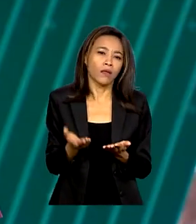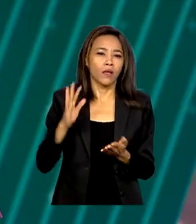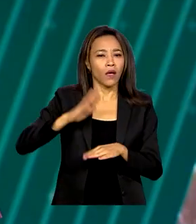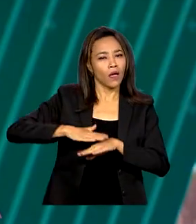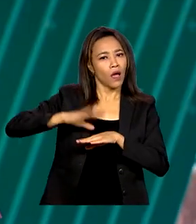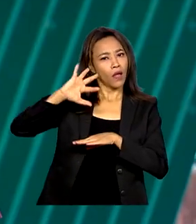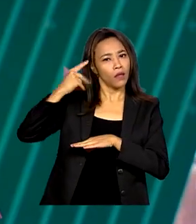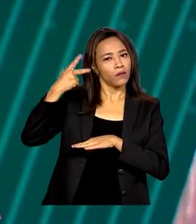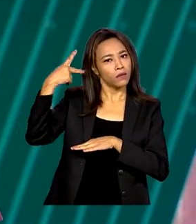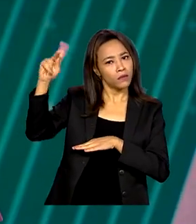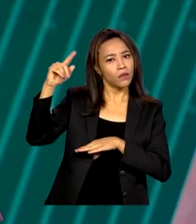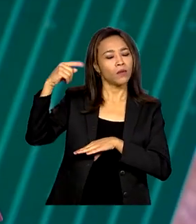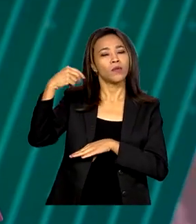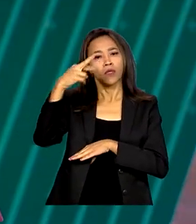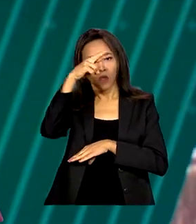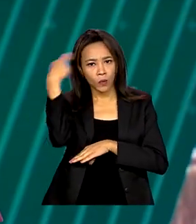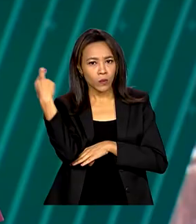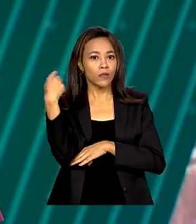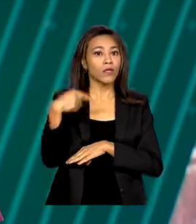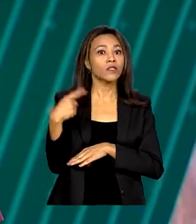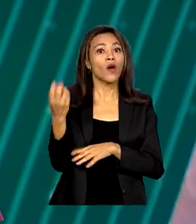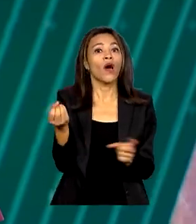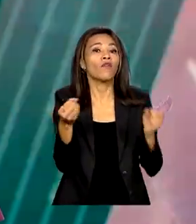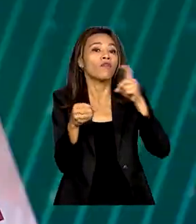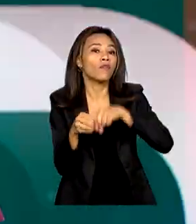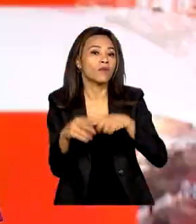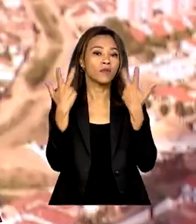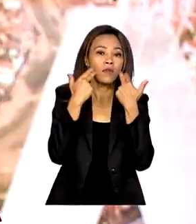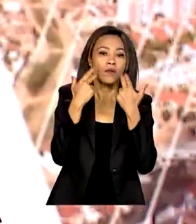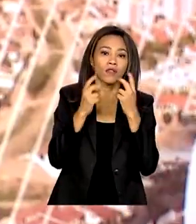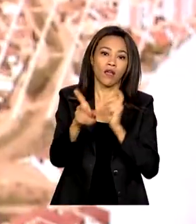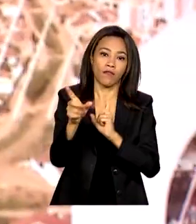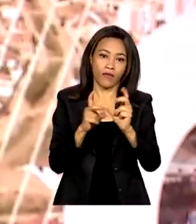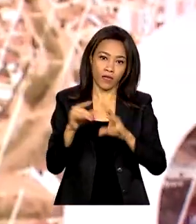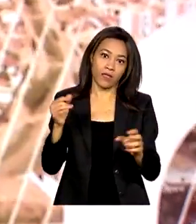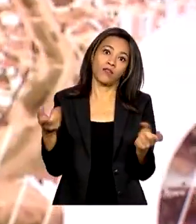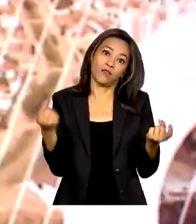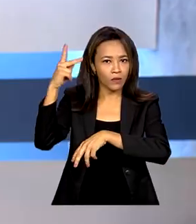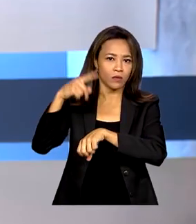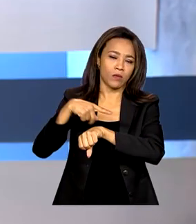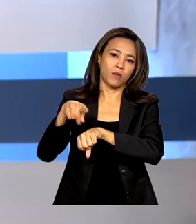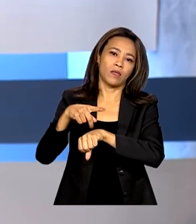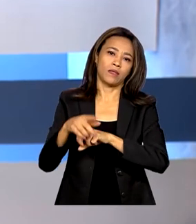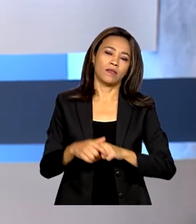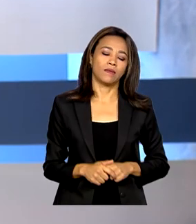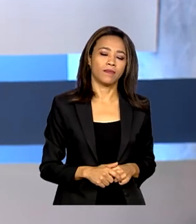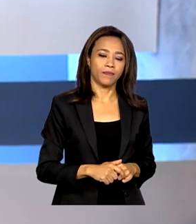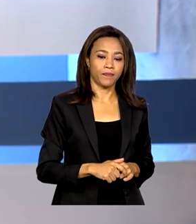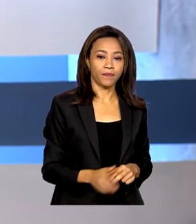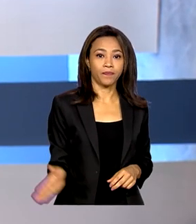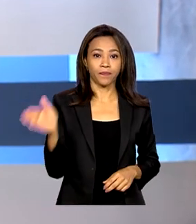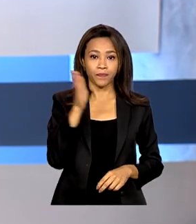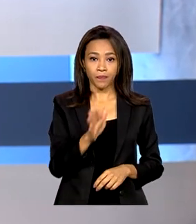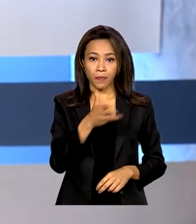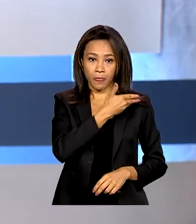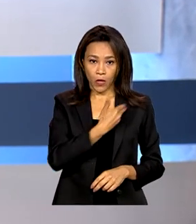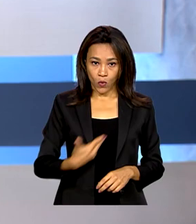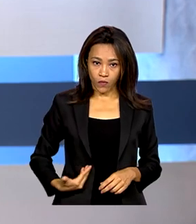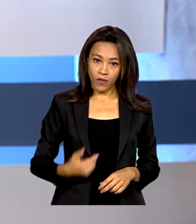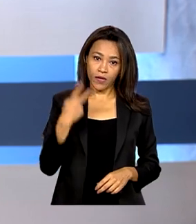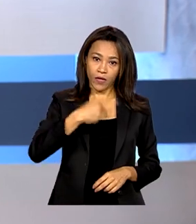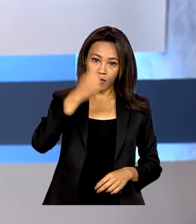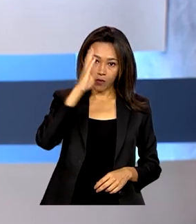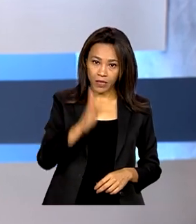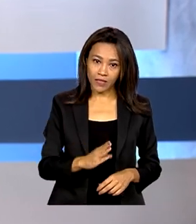dos russos representa a plena normalização do comércio do produto com o país. E o governo brasileiro chega a